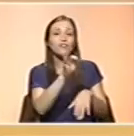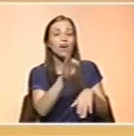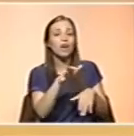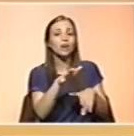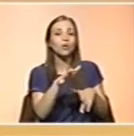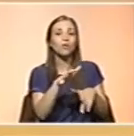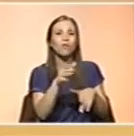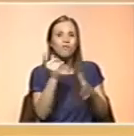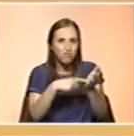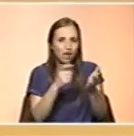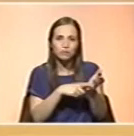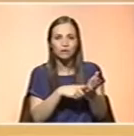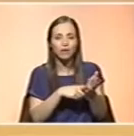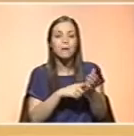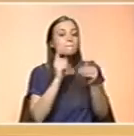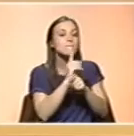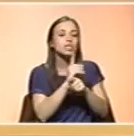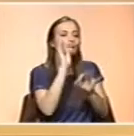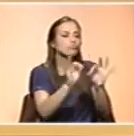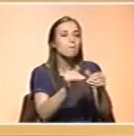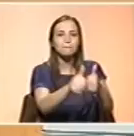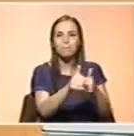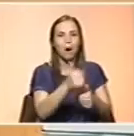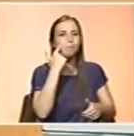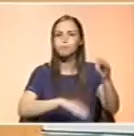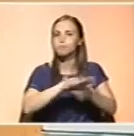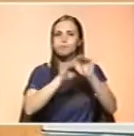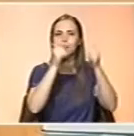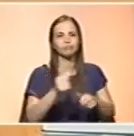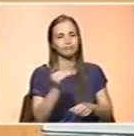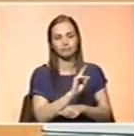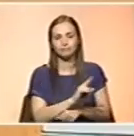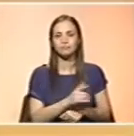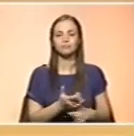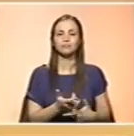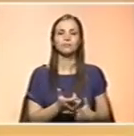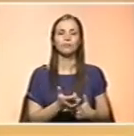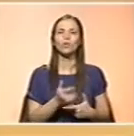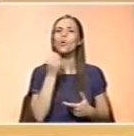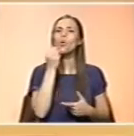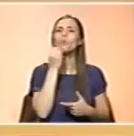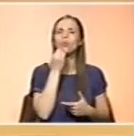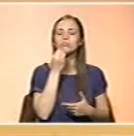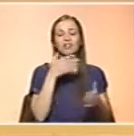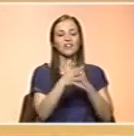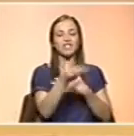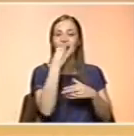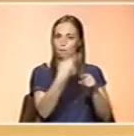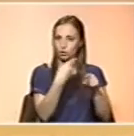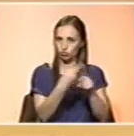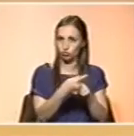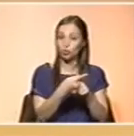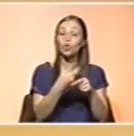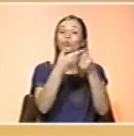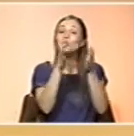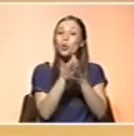mesma coisa, mesmo que ela seja tratada eficazmente. é que isso é prevenido nesse primeiro ano de vida? Através de alimentação. E aqui tem lugar todos